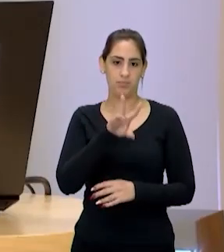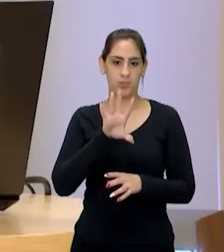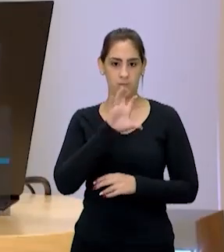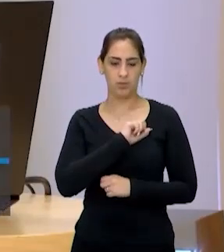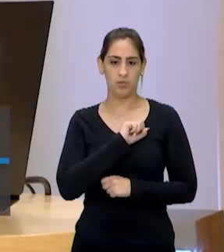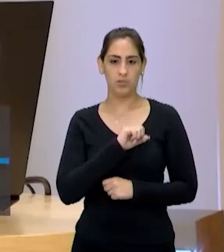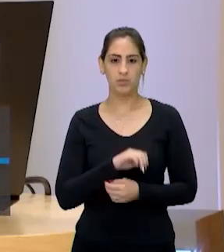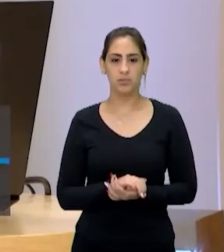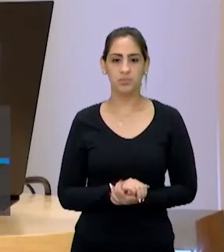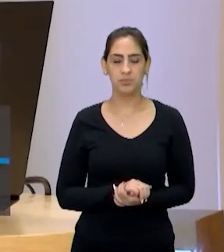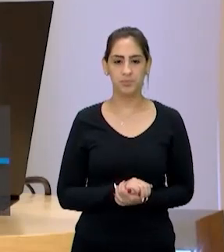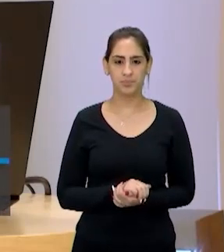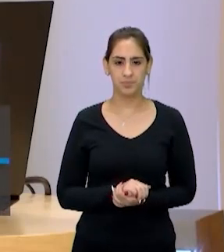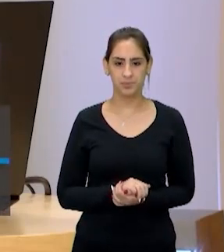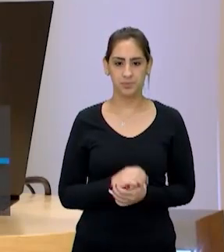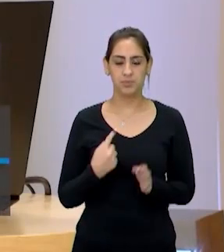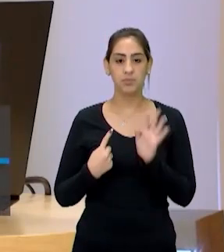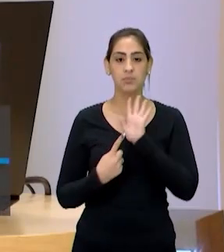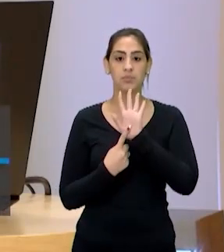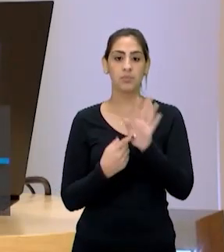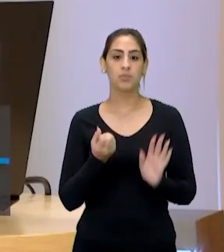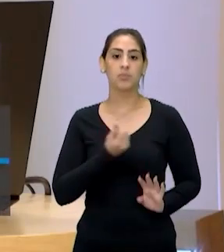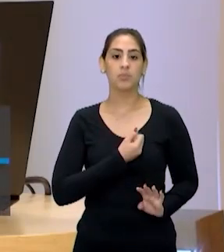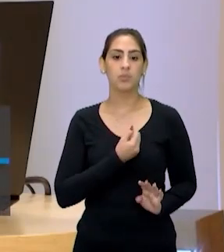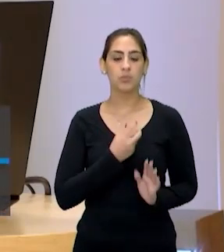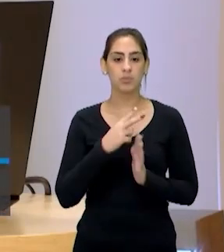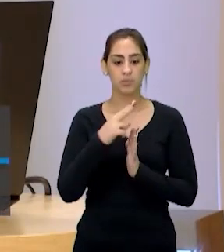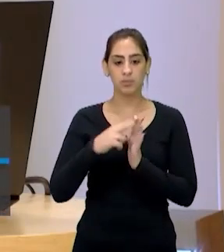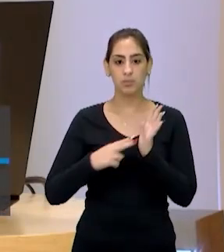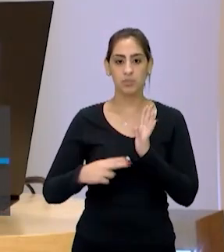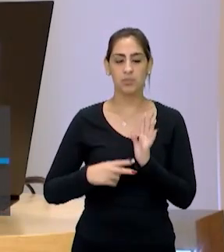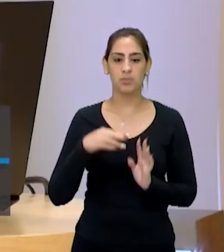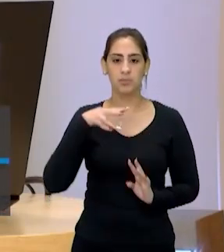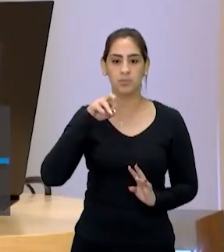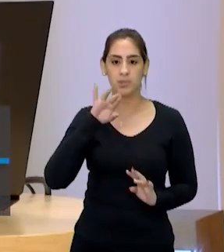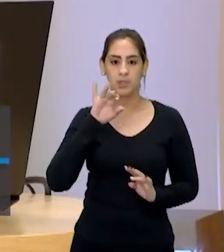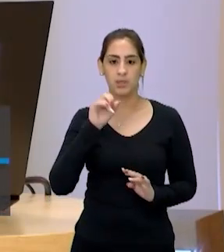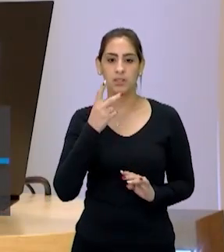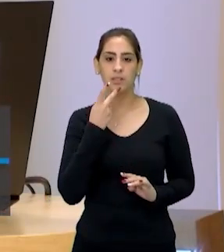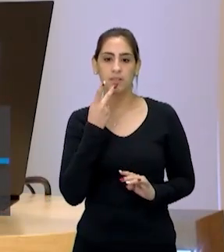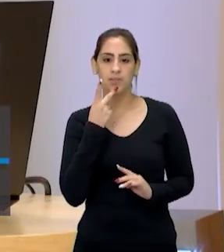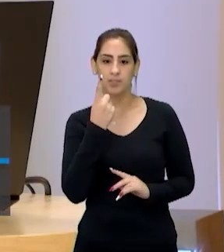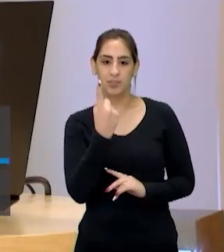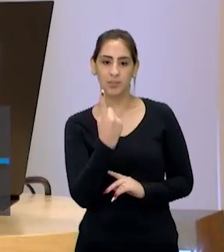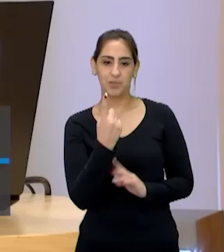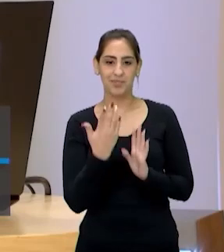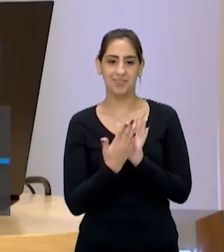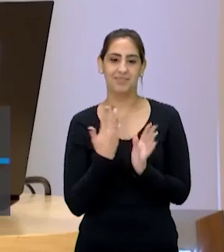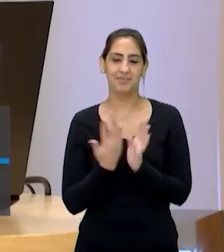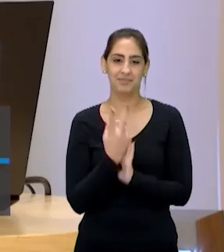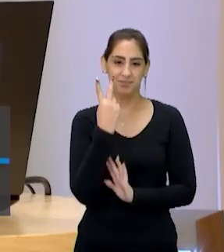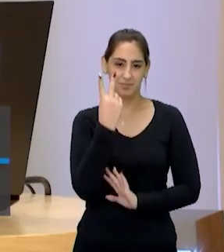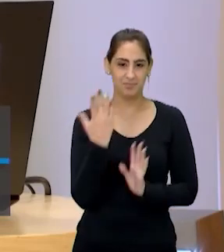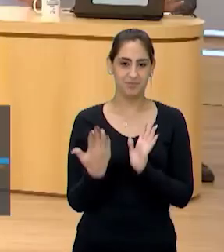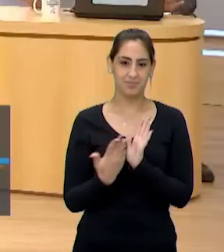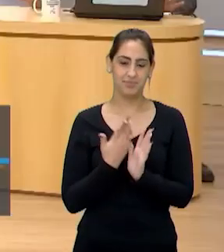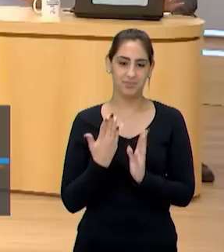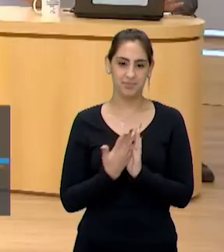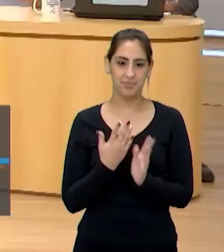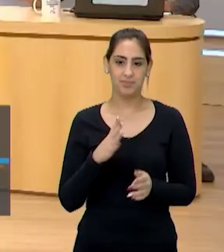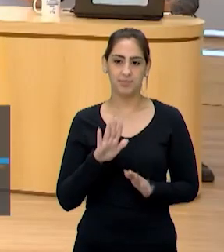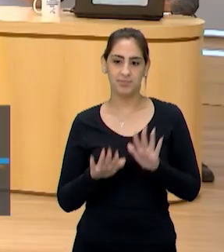que quando aponta quantos livros leu este ano, a maioria fala nenhum, um, dois, um,